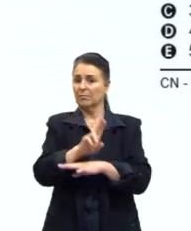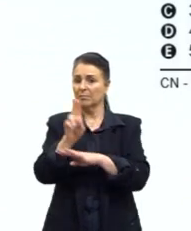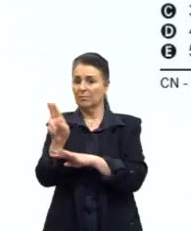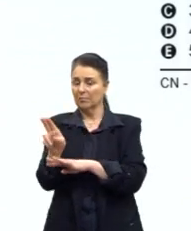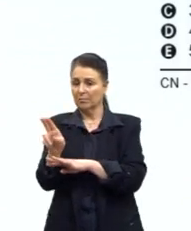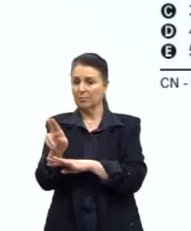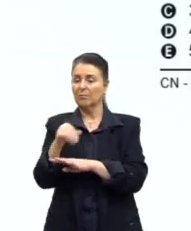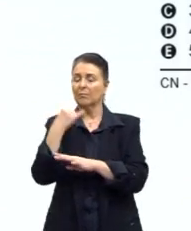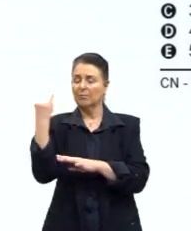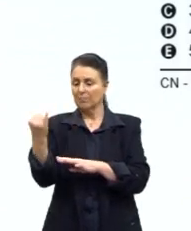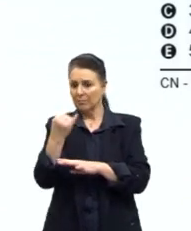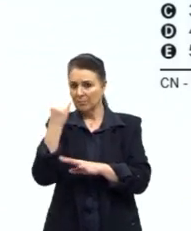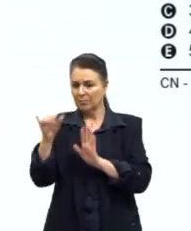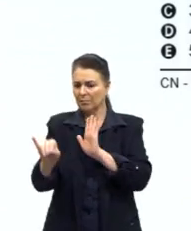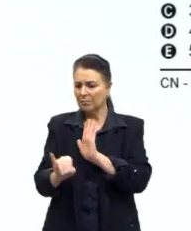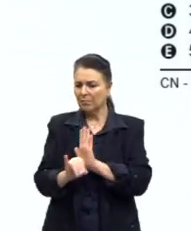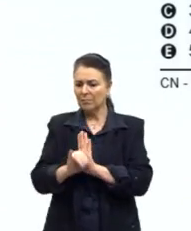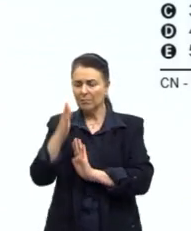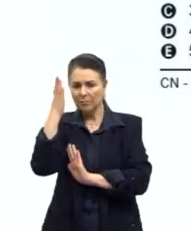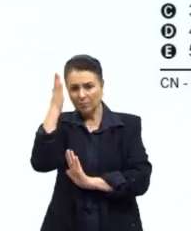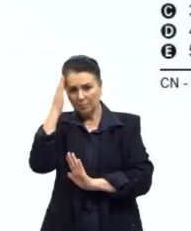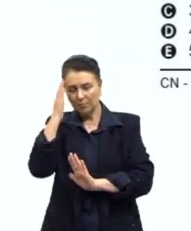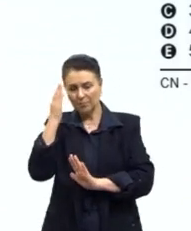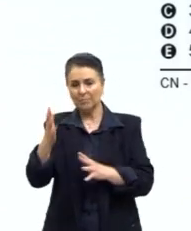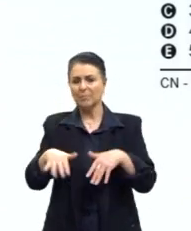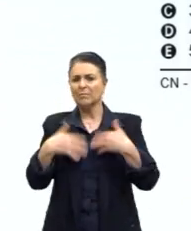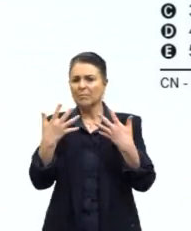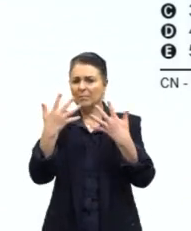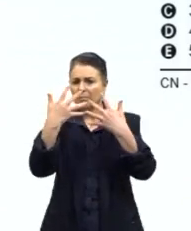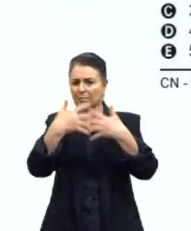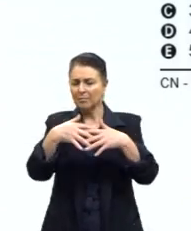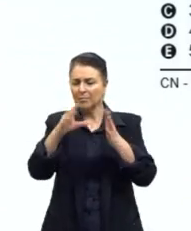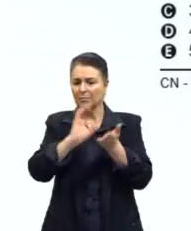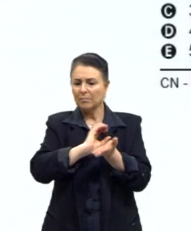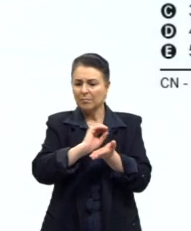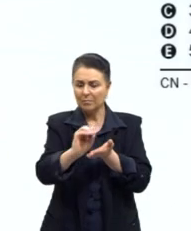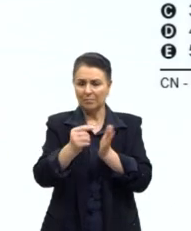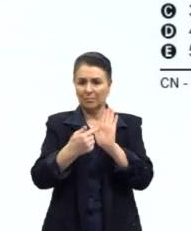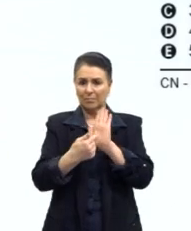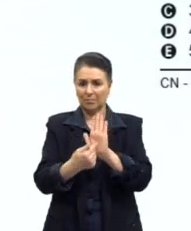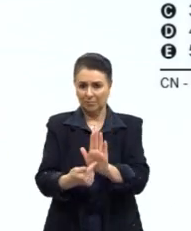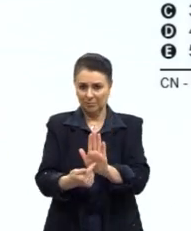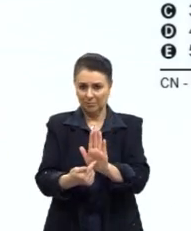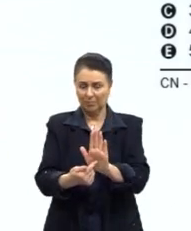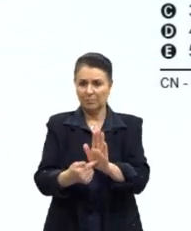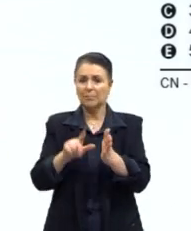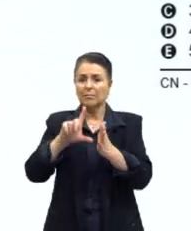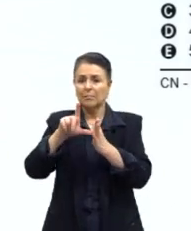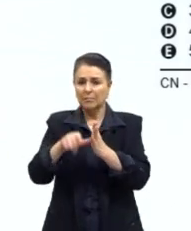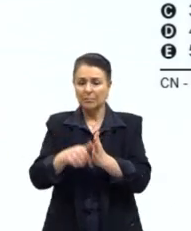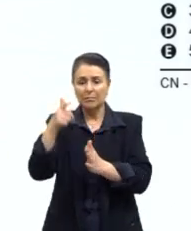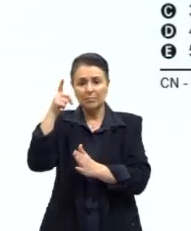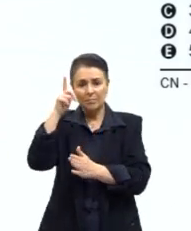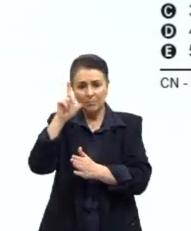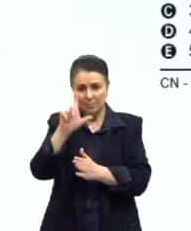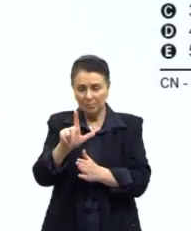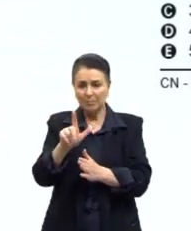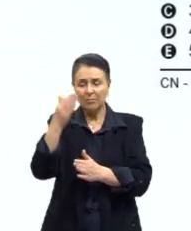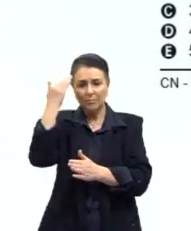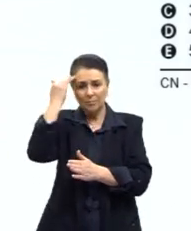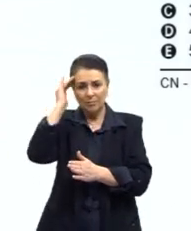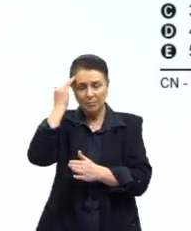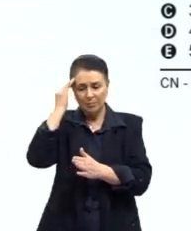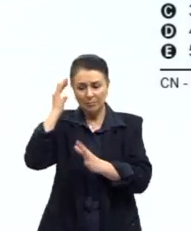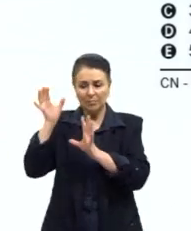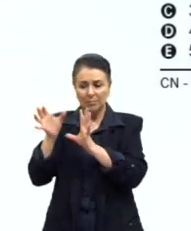importante saber identificar quais funções orgânicas estão apresentadas, e aí sim a gente consegue entender